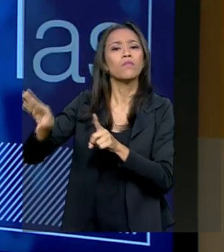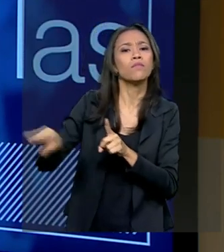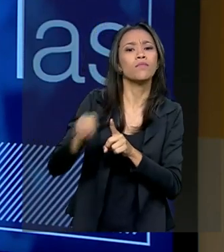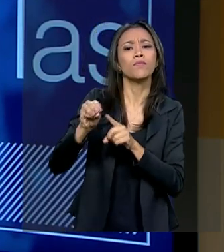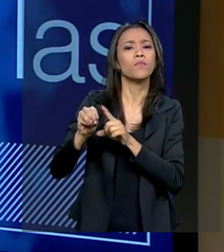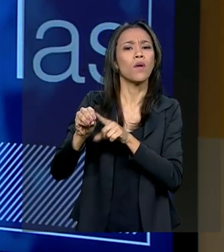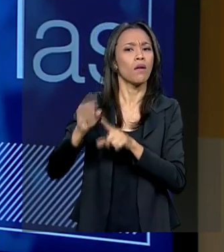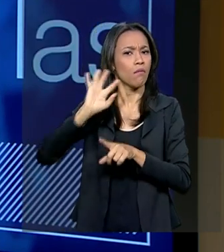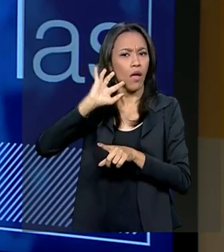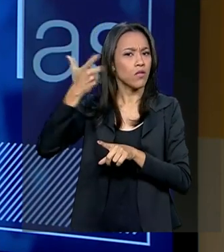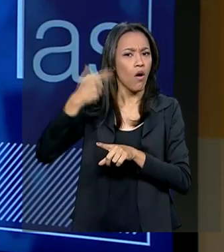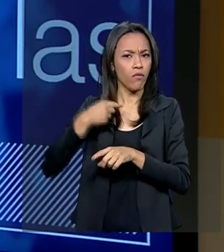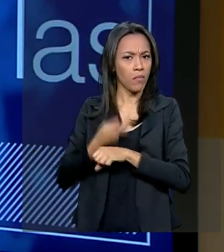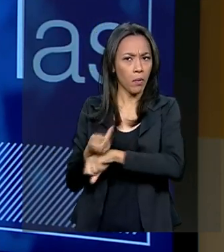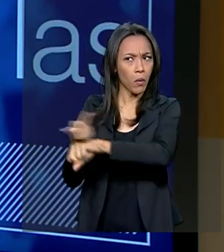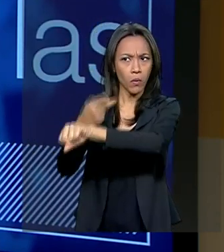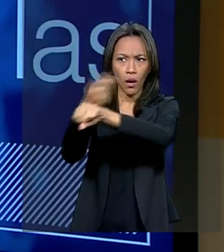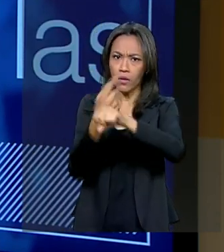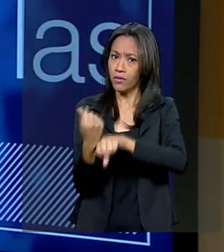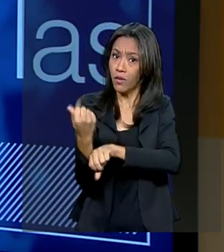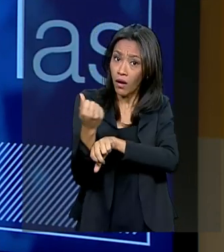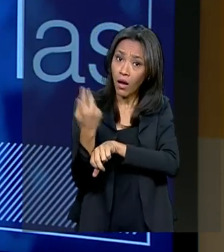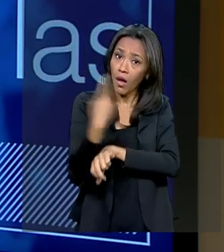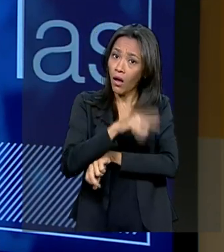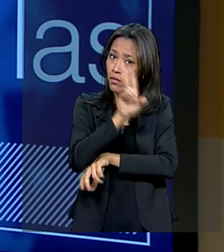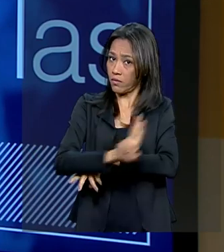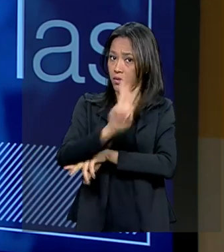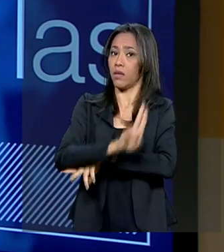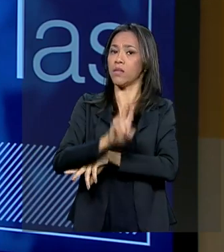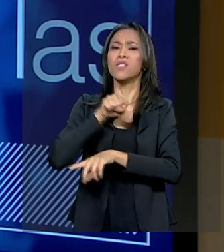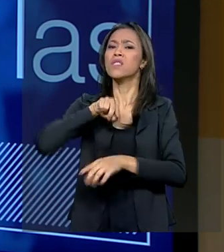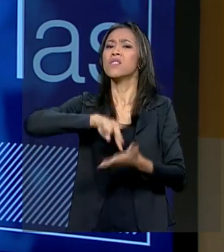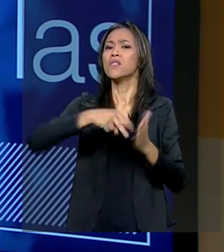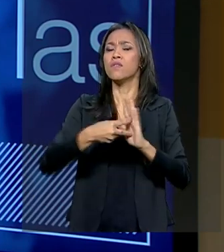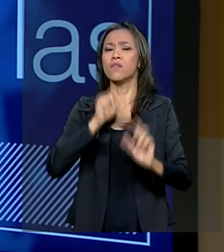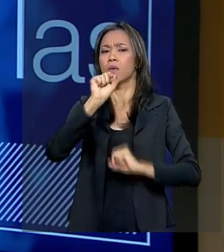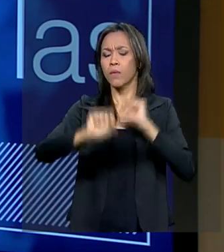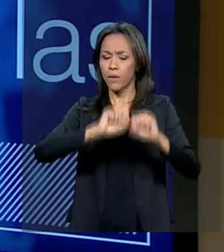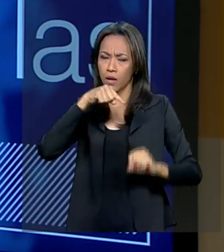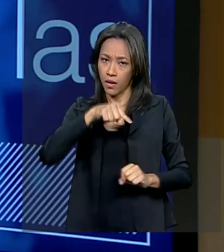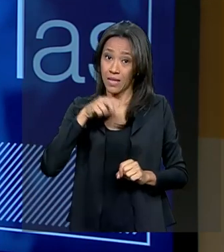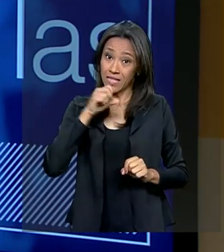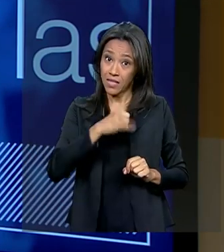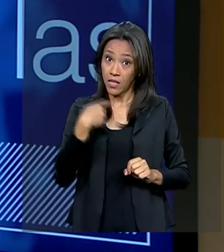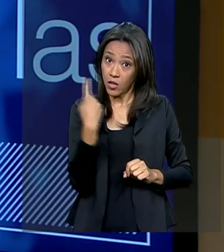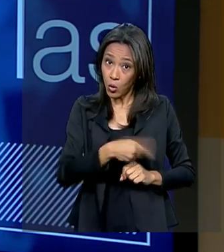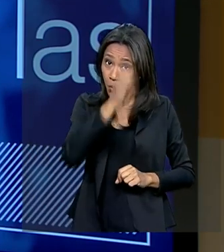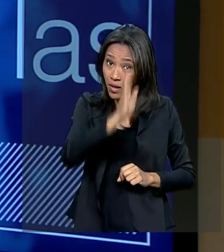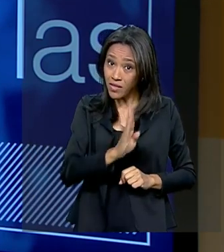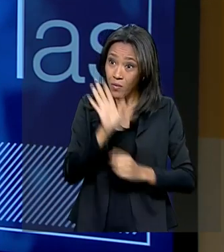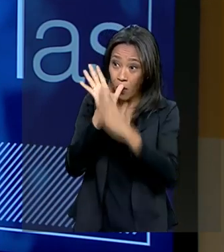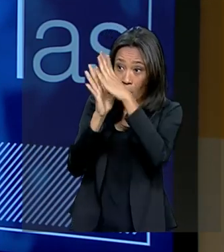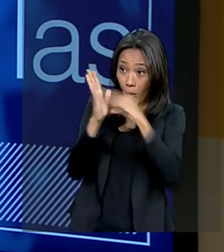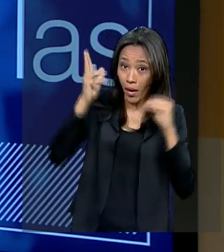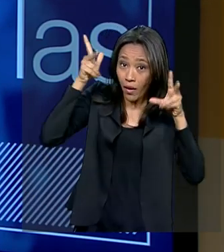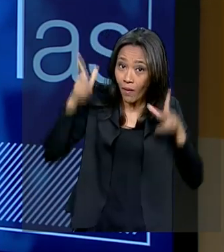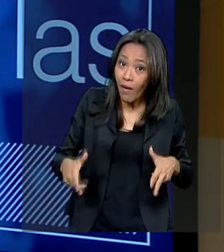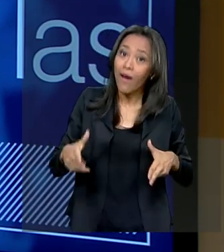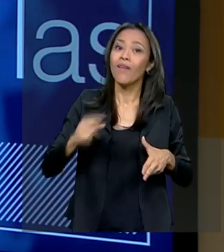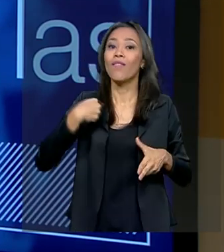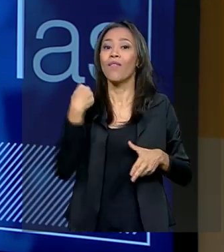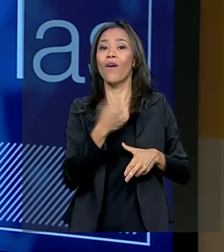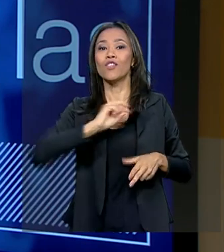se viram para buscar recursos. Isso significa o quê? Se a gente tiver um desempenho parecido, a gente dobra o orçamento das faculdades que